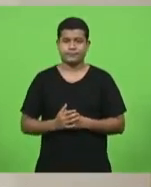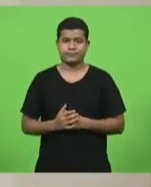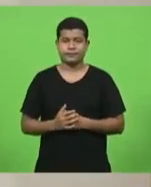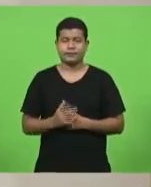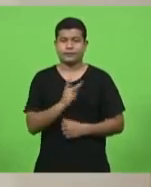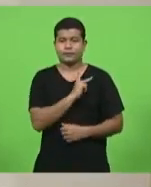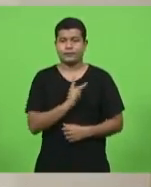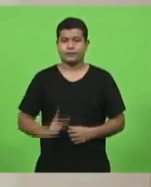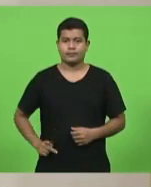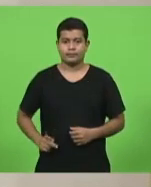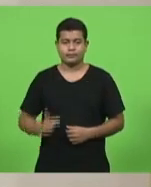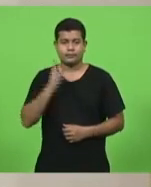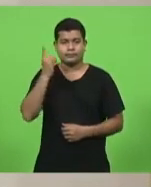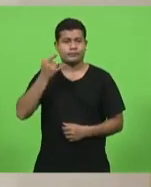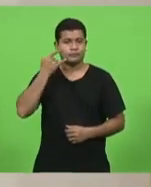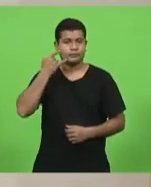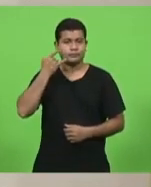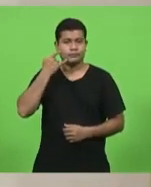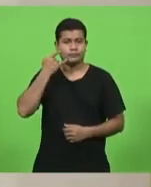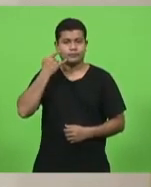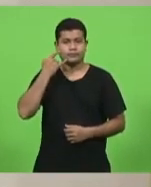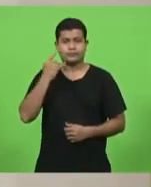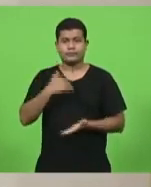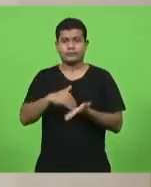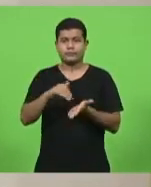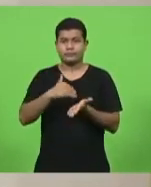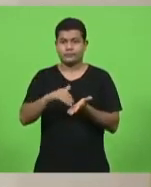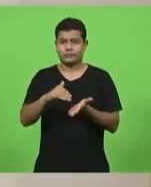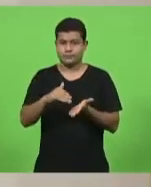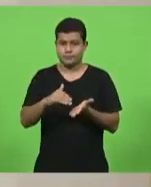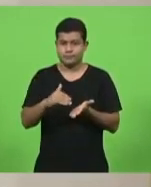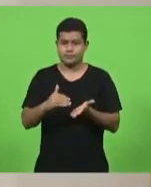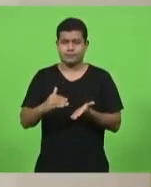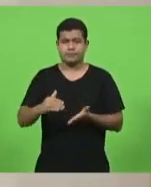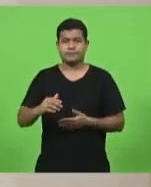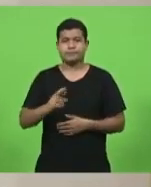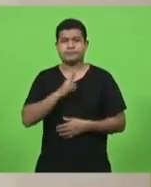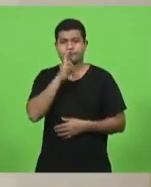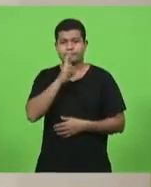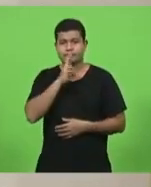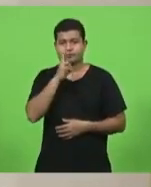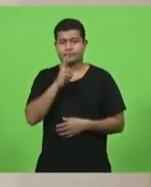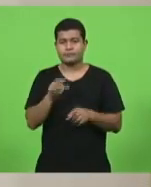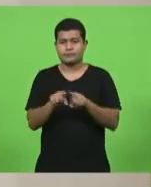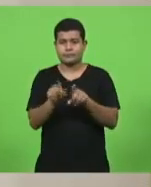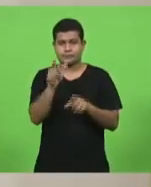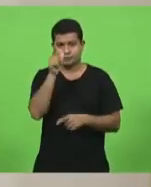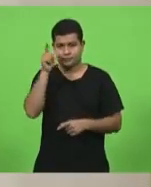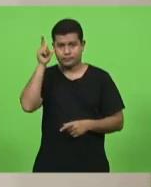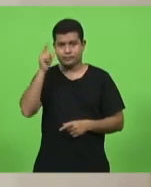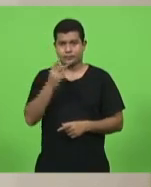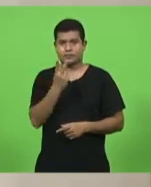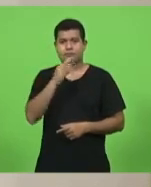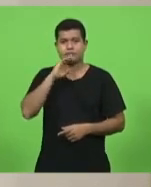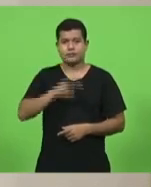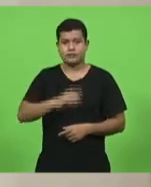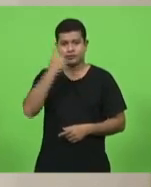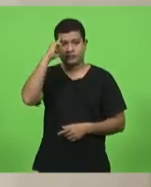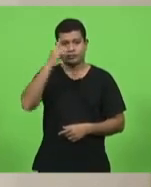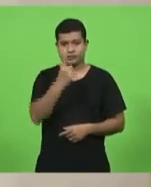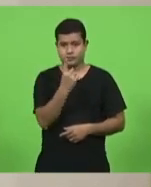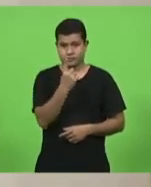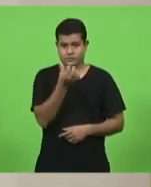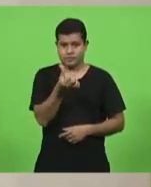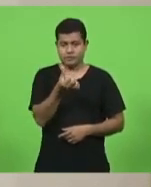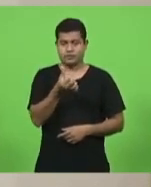Presidência, deputado Mauro de Nadal. Secretaria, deputados Rodrigo Minotto e Laércio Schuster. Às 14h do dia 16